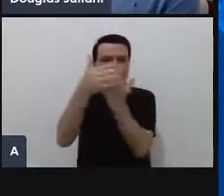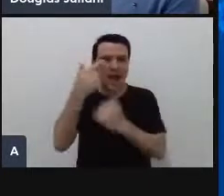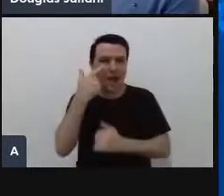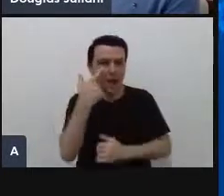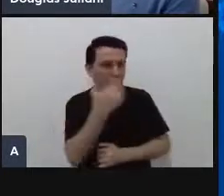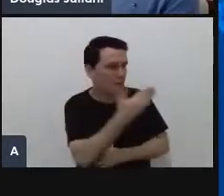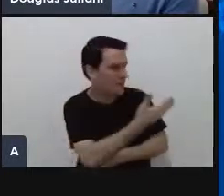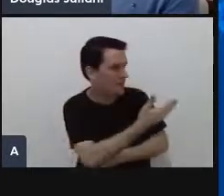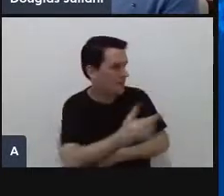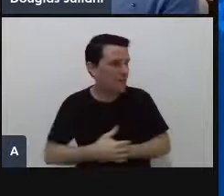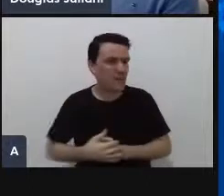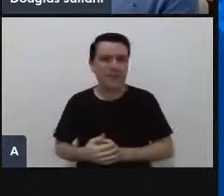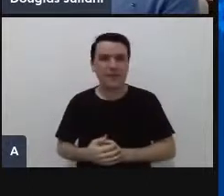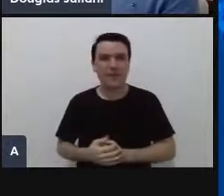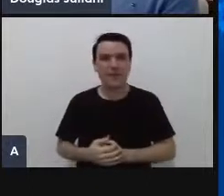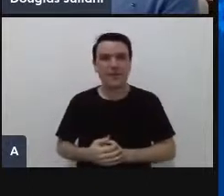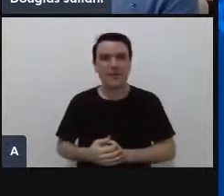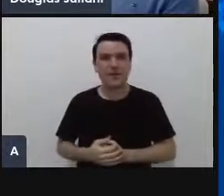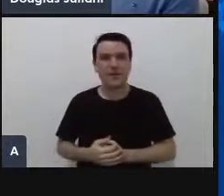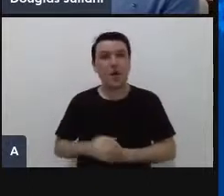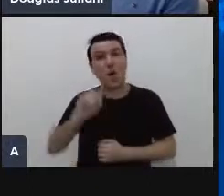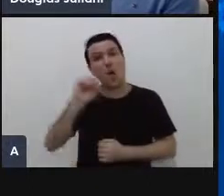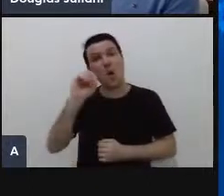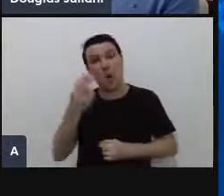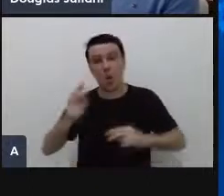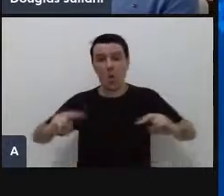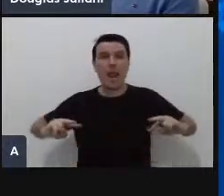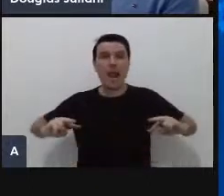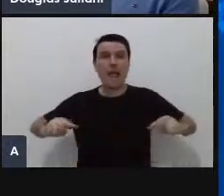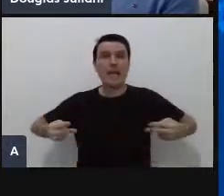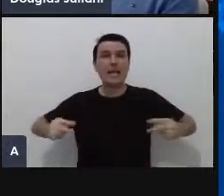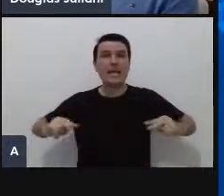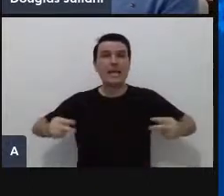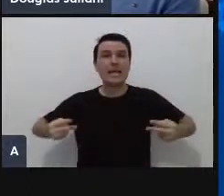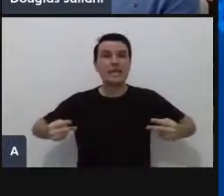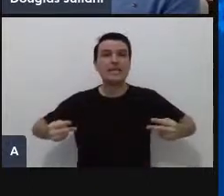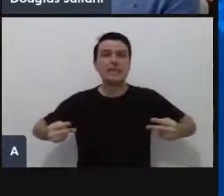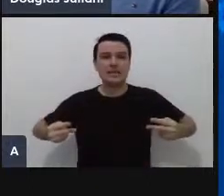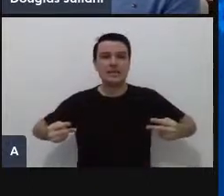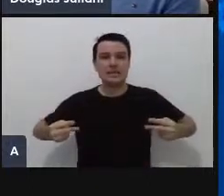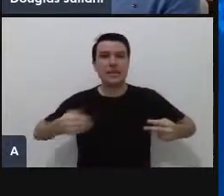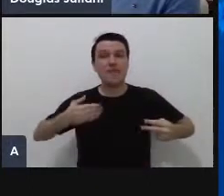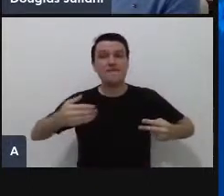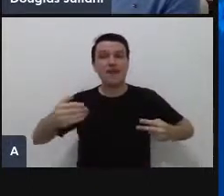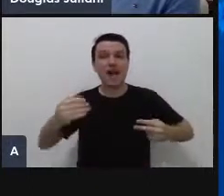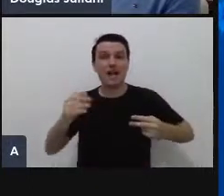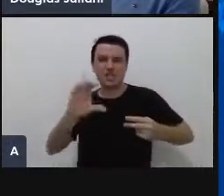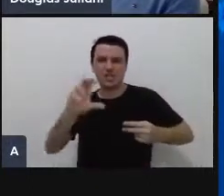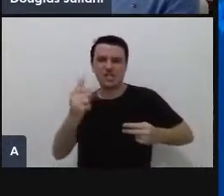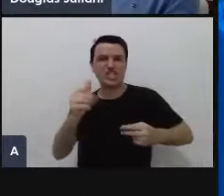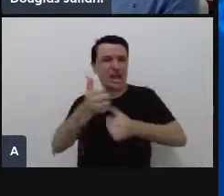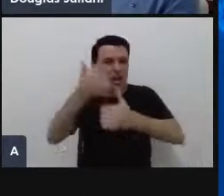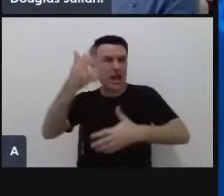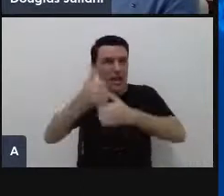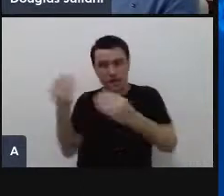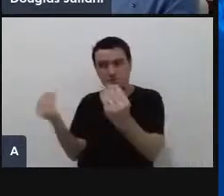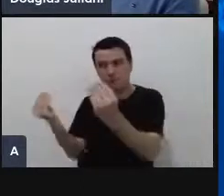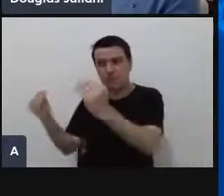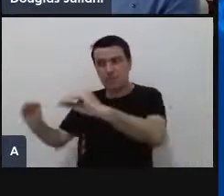também acessar ou acessar o link que vai ser compartilhado agora aí no chat para vocês. se puderem compartilhar por favor